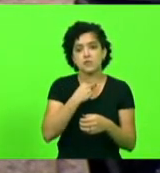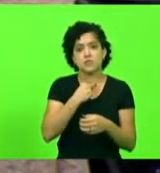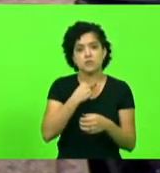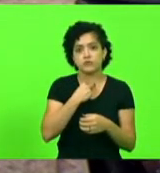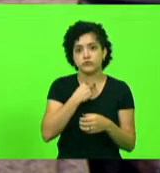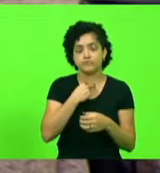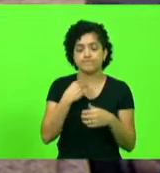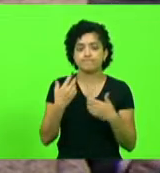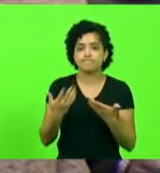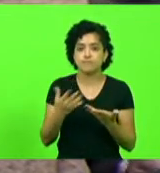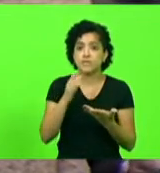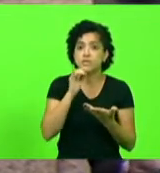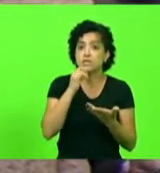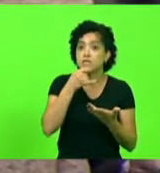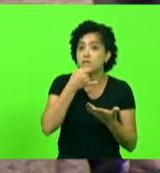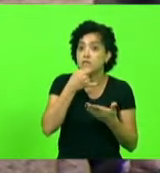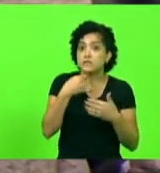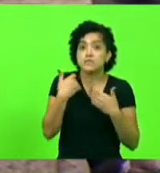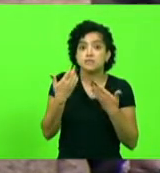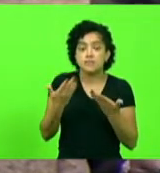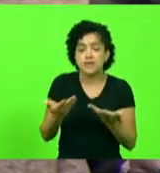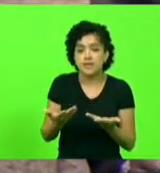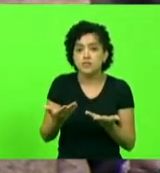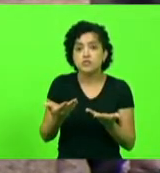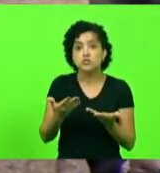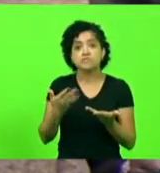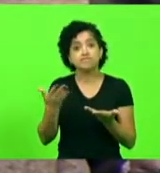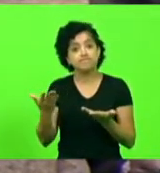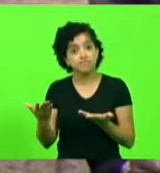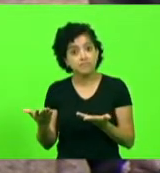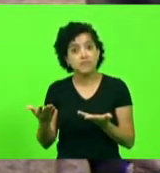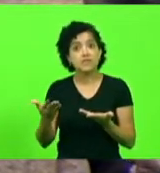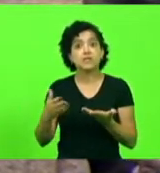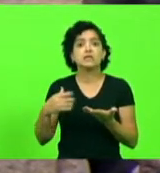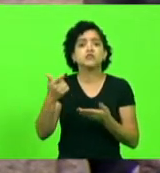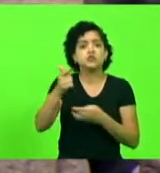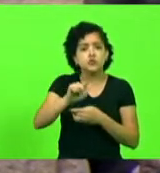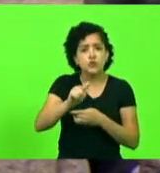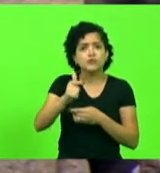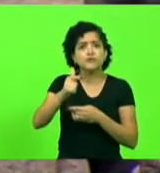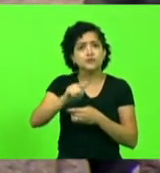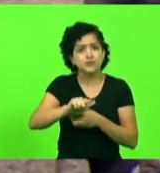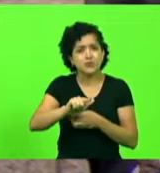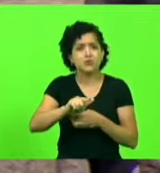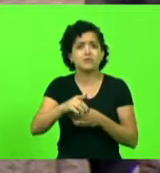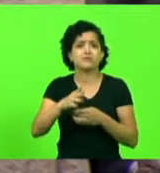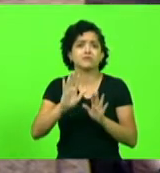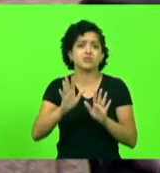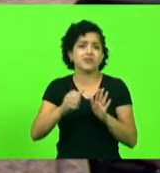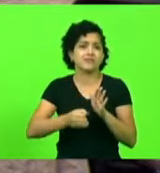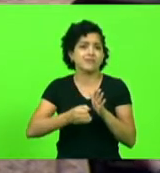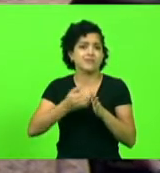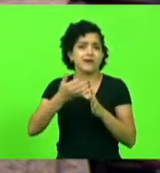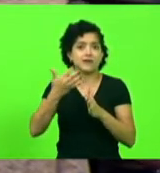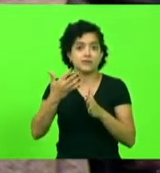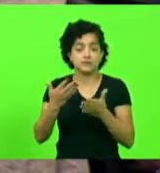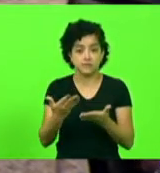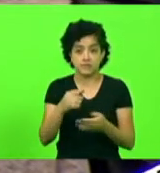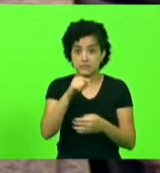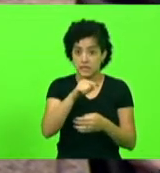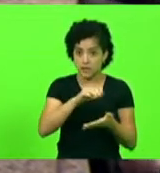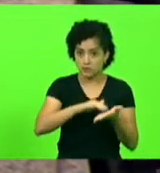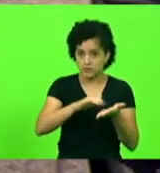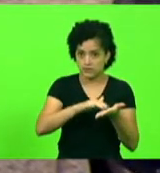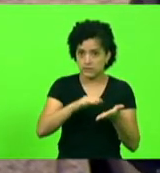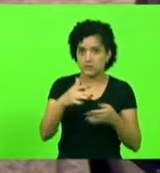E, infelizmente, a situação, pelo que me consta, está se repetindo em diversas ocasiões. O secretário da Saúde